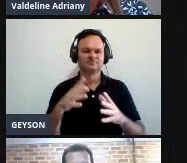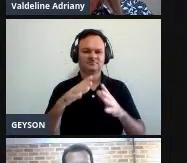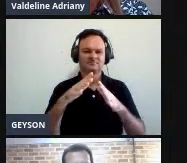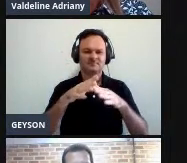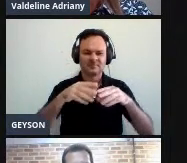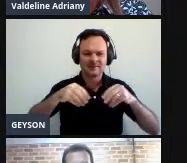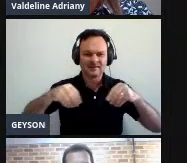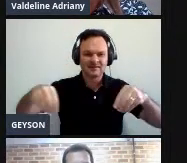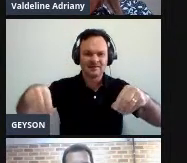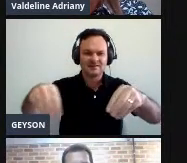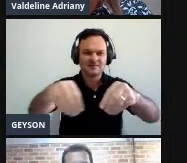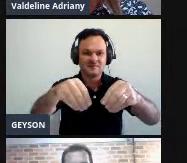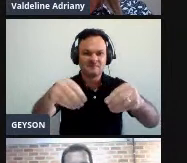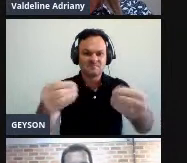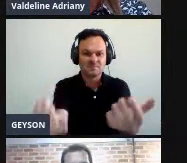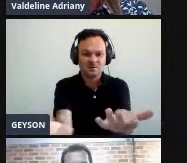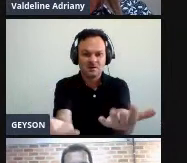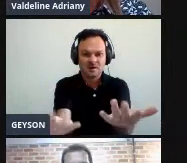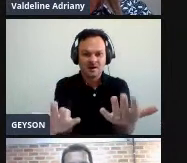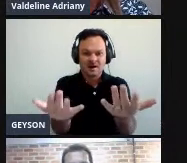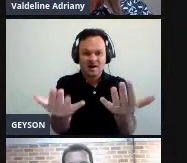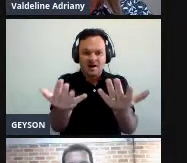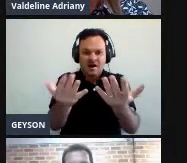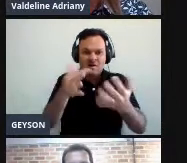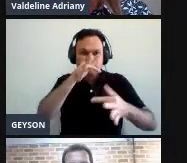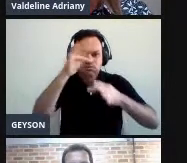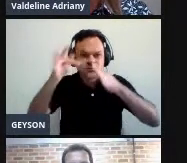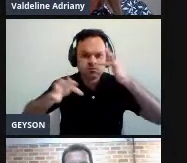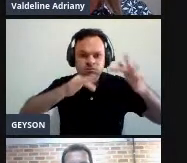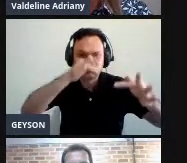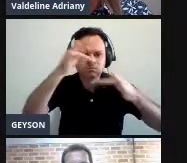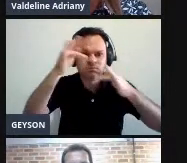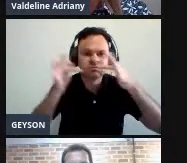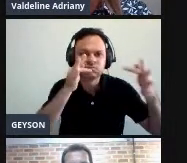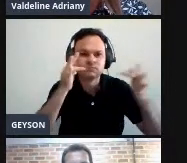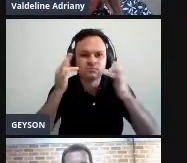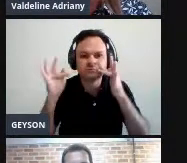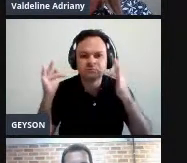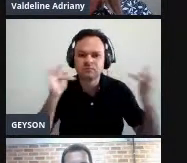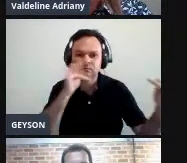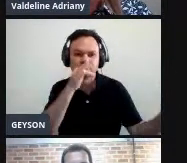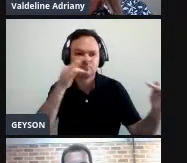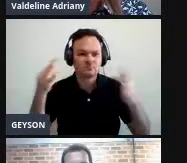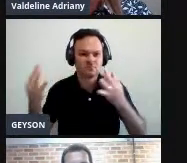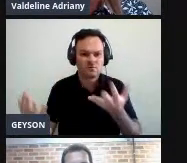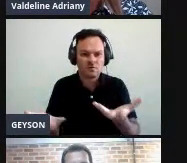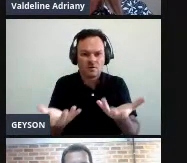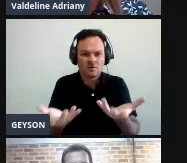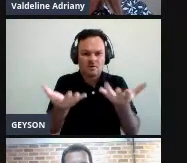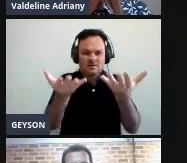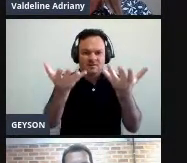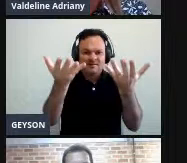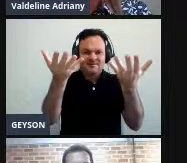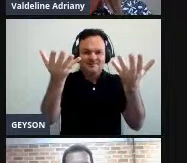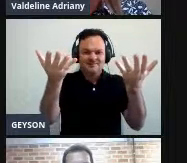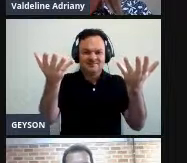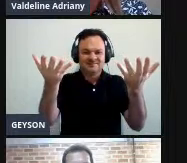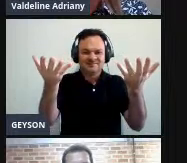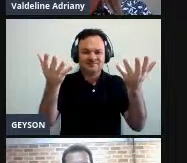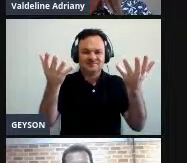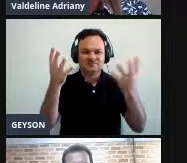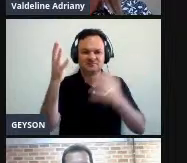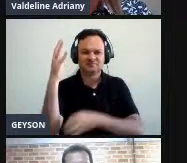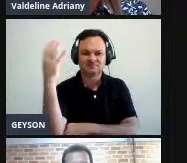terra, mais caminho, teus risonhos lindos, tampos tem mais cores Nossos